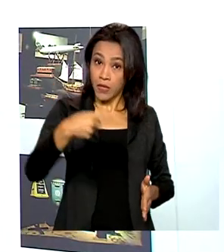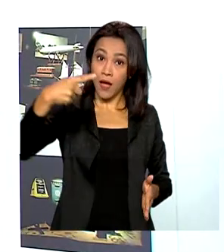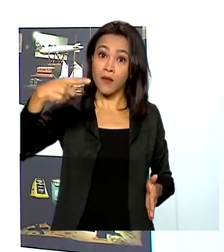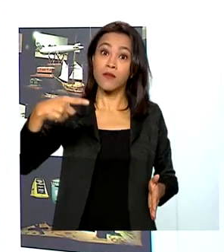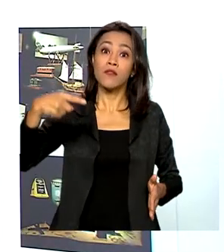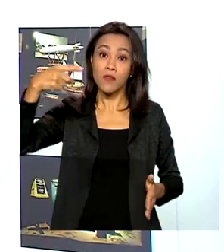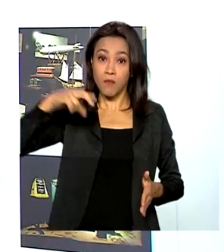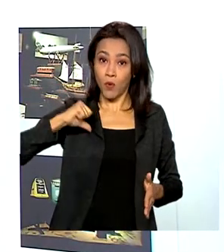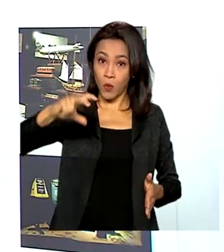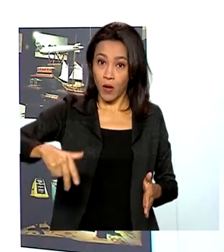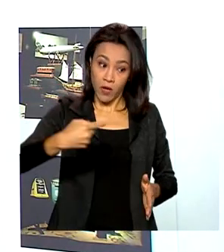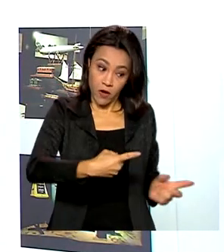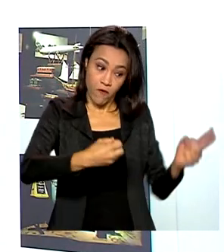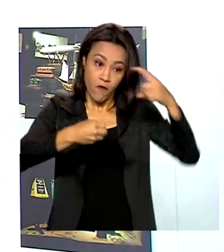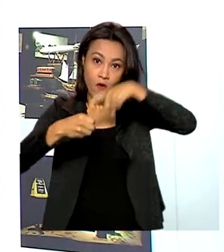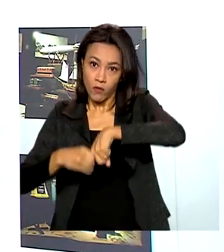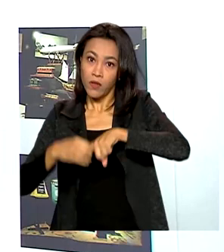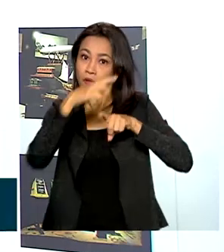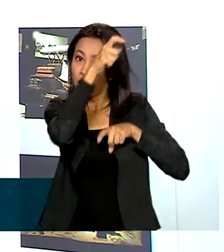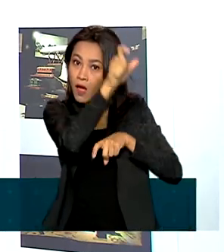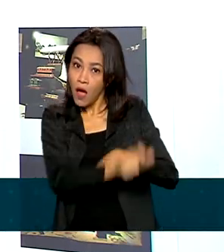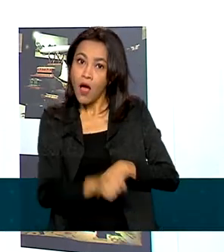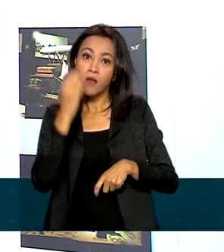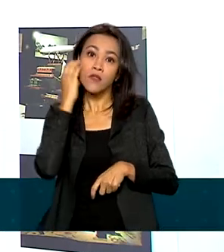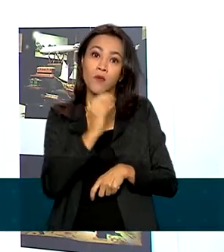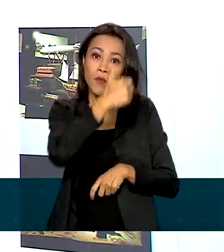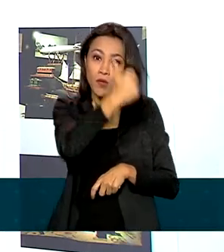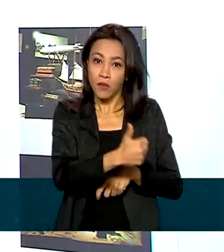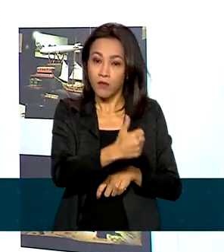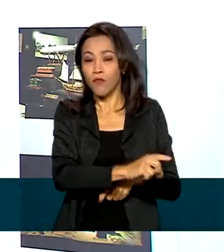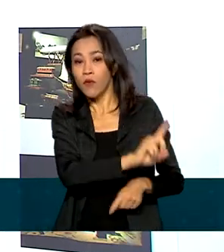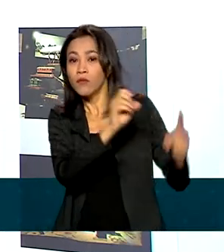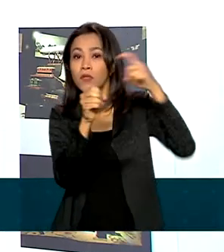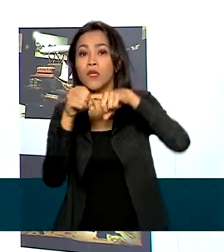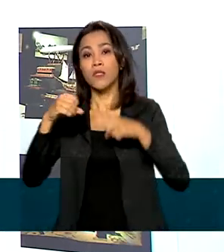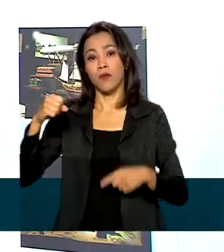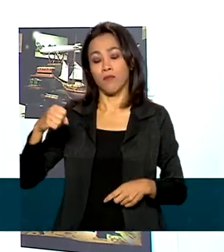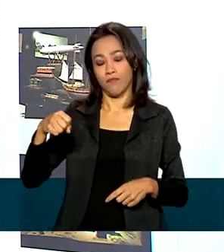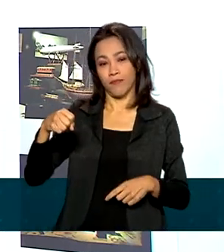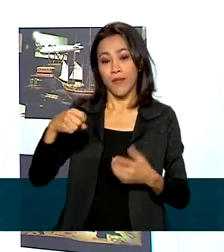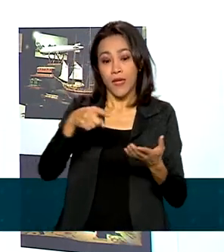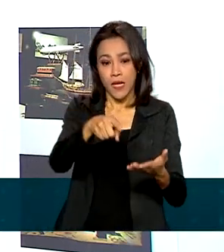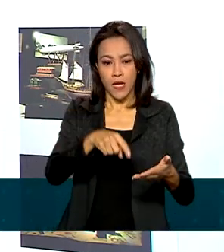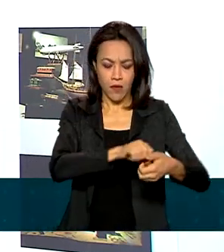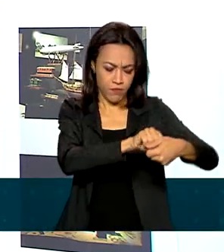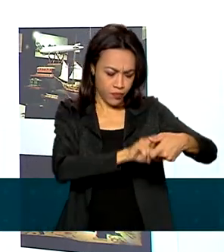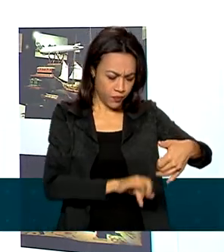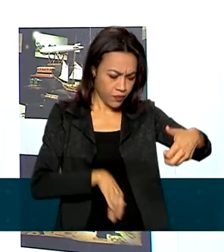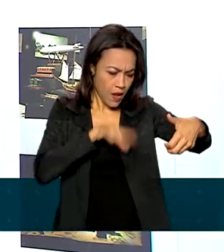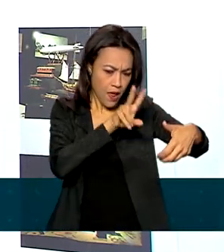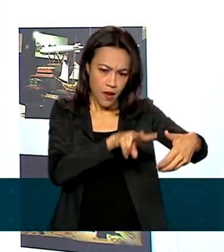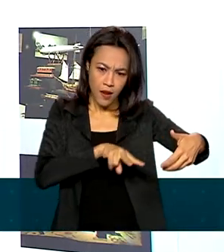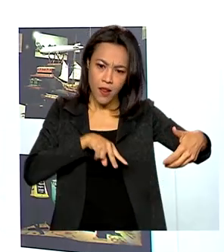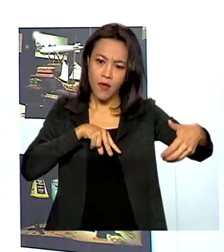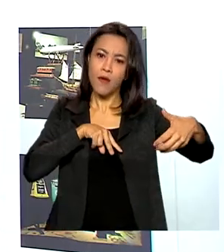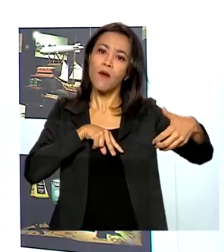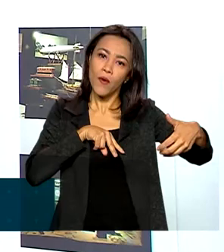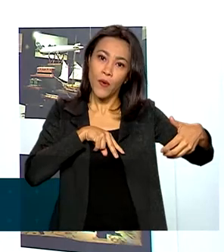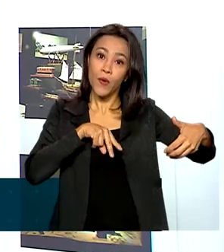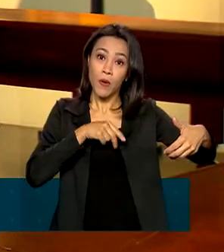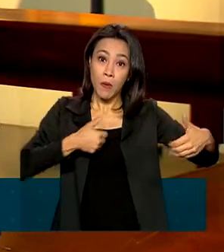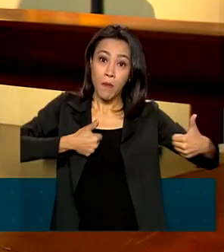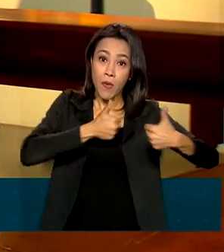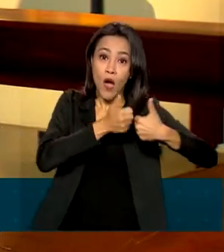Foi o correio que entregou a mensagem que Dom Pedro I leu antes do grito da independência às margens do Rio